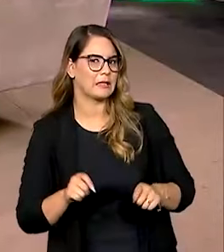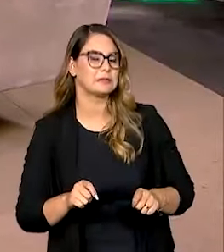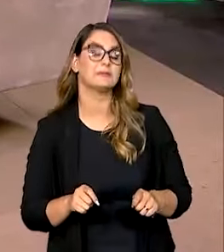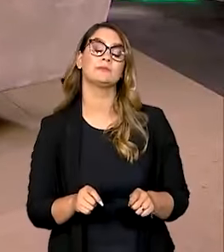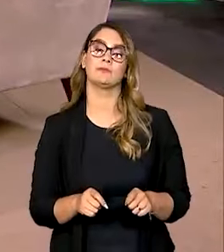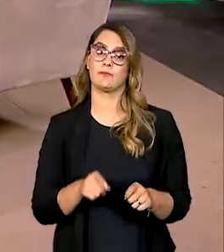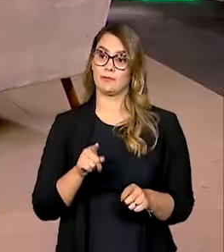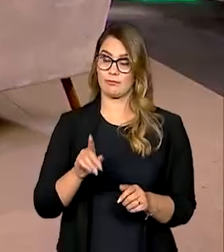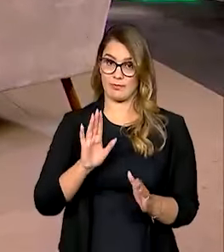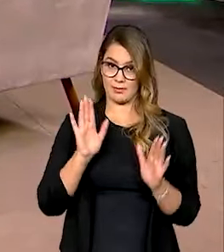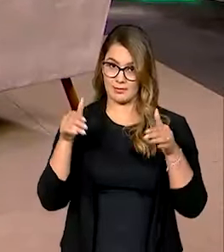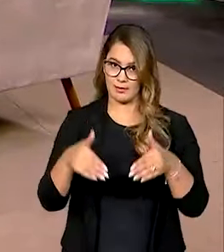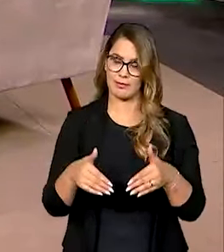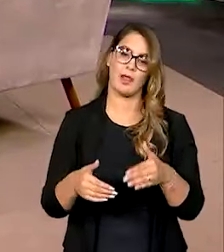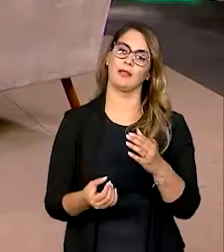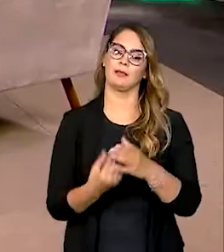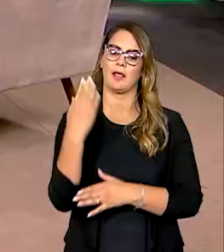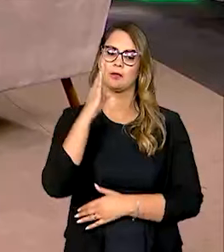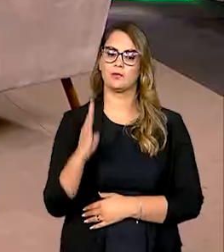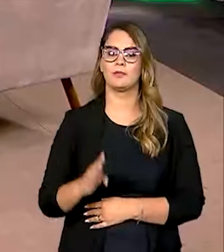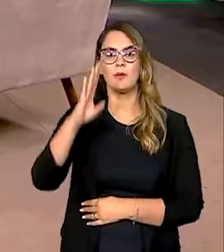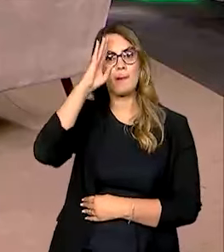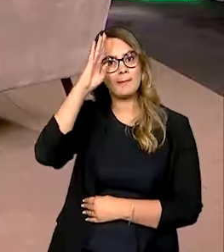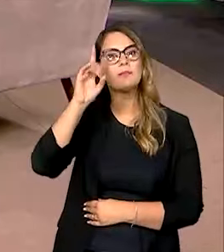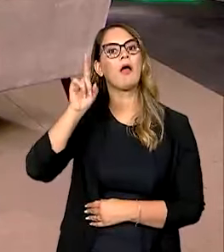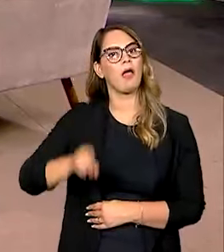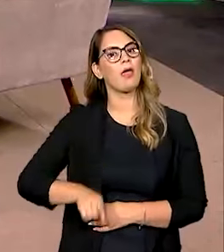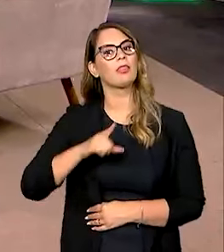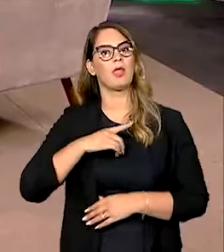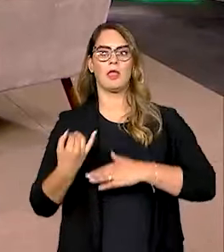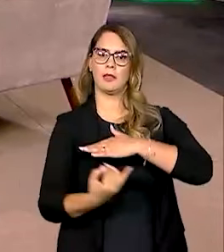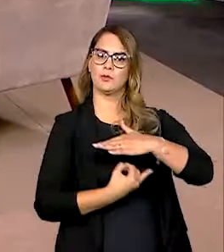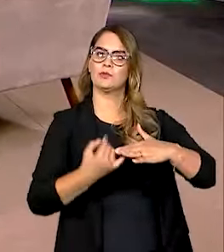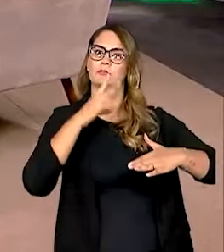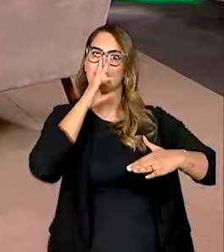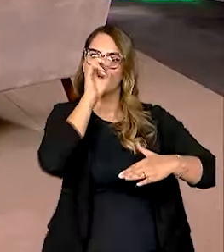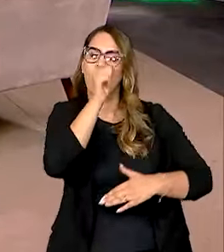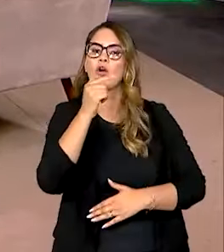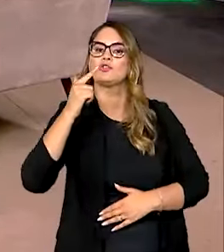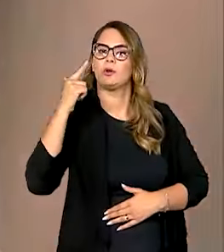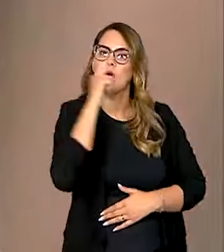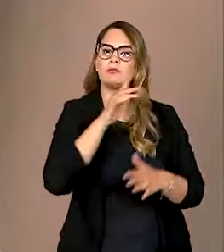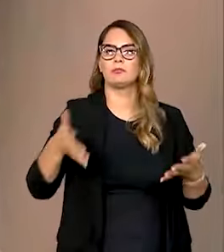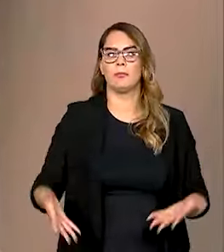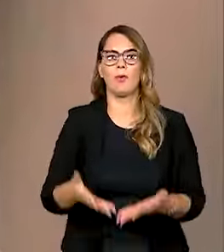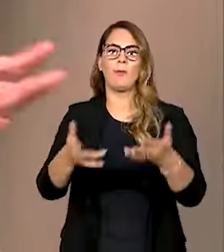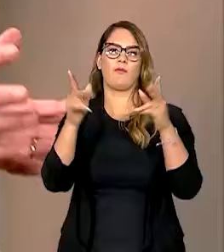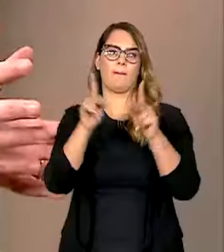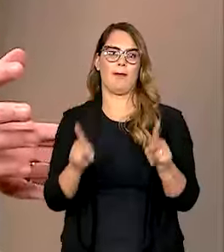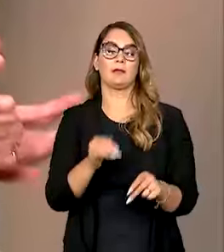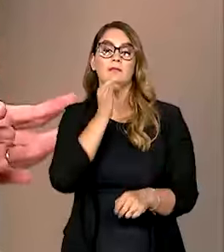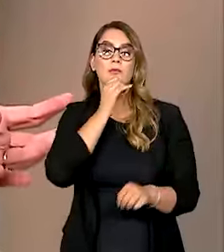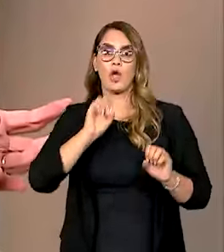elementos centrais estabelecidos pelo Brasil como prioridade é justamente ter instituições fortes que consigam promover a paz. Por exemplo,